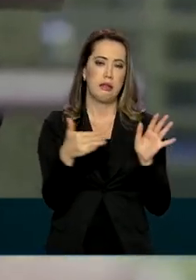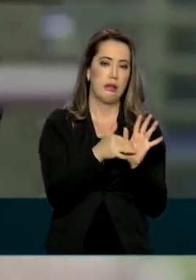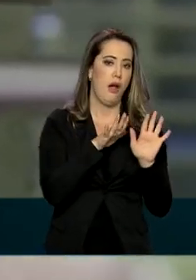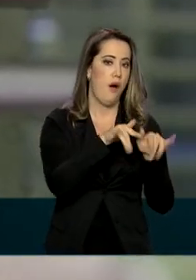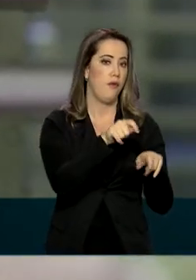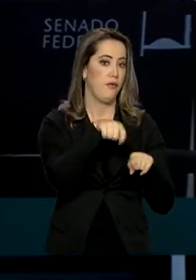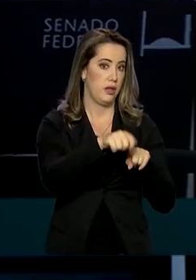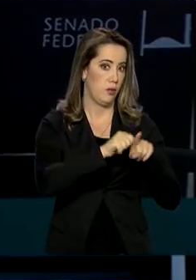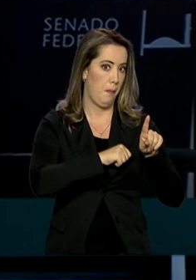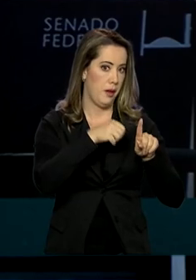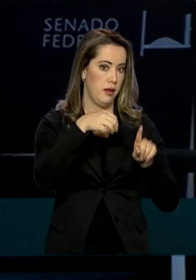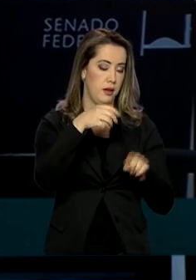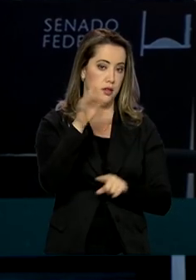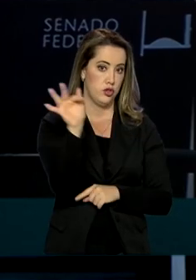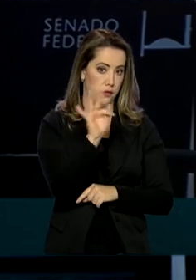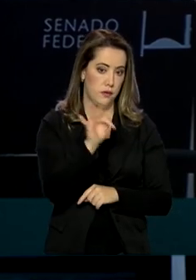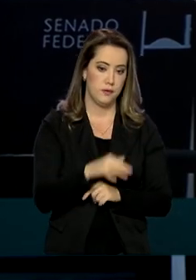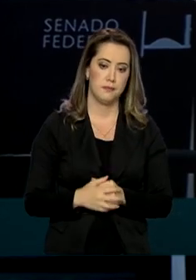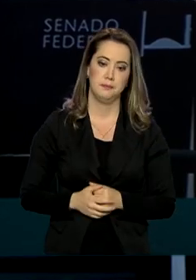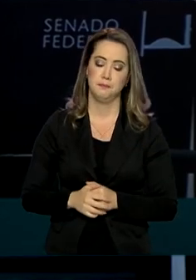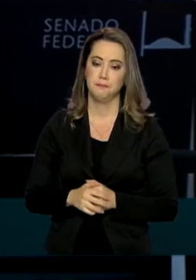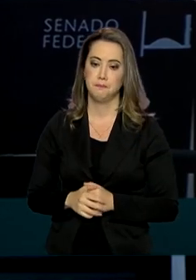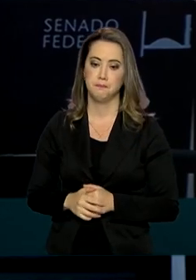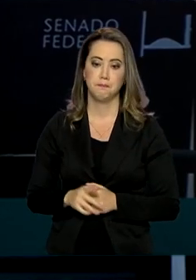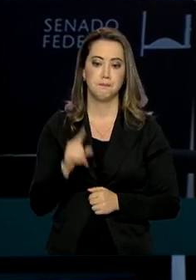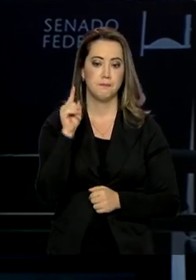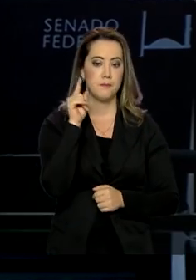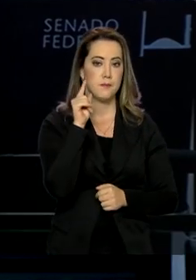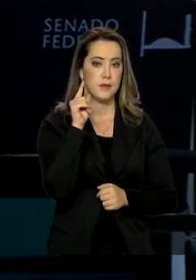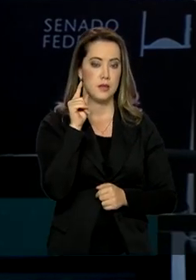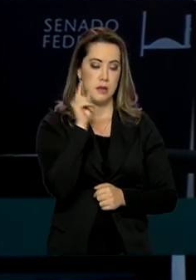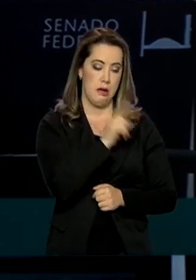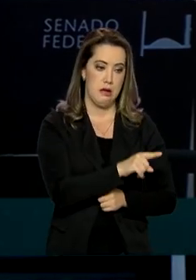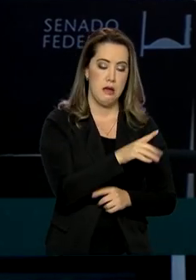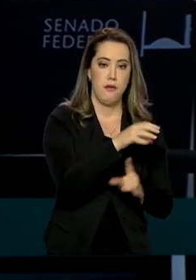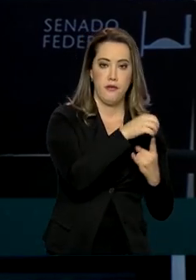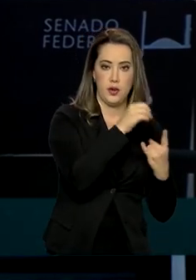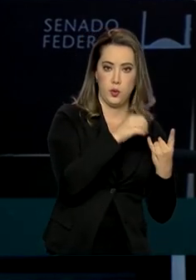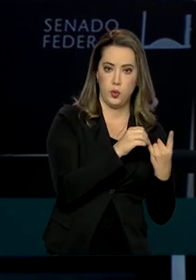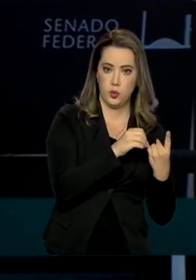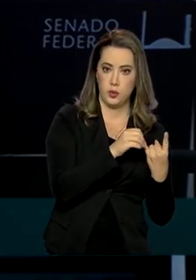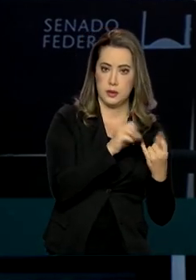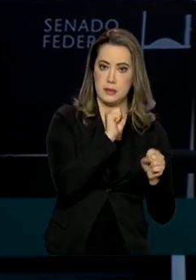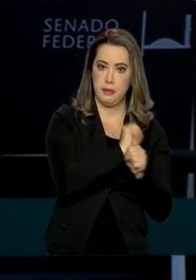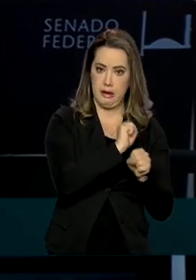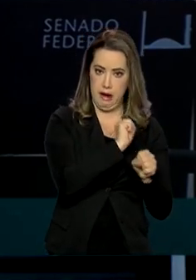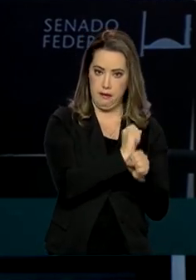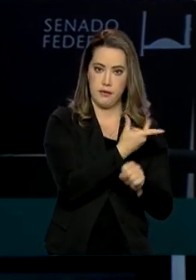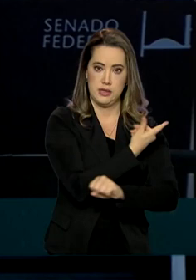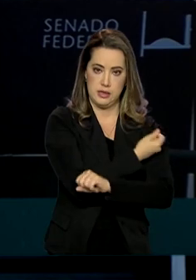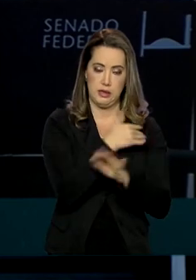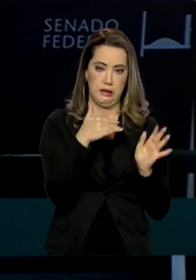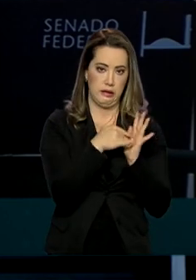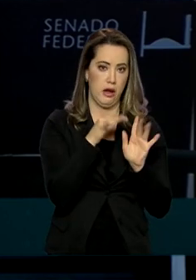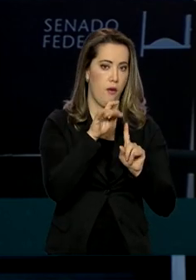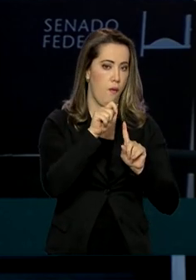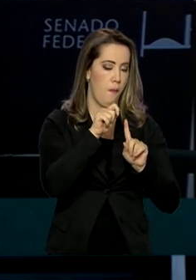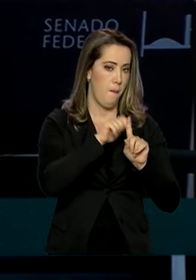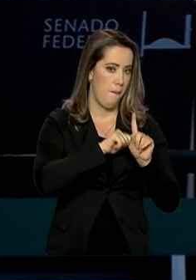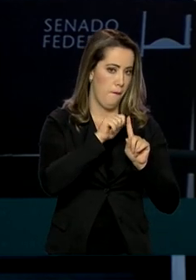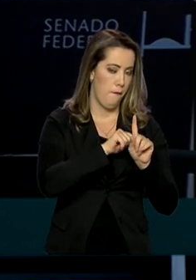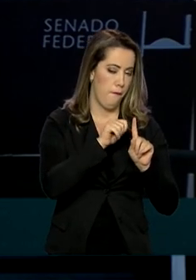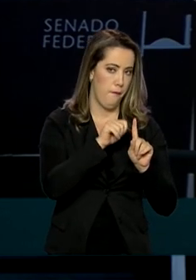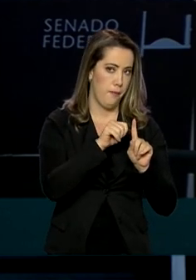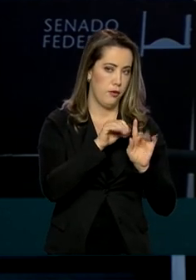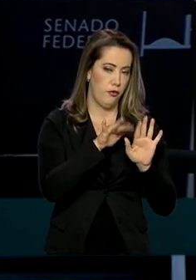o final deste mês. Essa primeira produção da AstraZeneca na Fiocruz só fica pronta no final de fevereiro, começo de março.